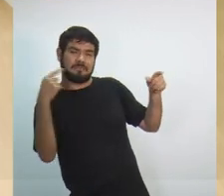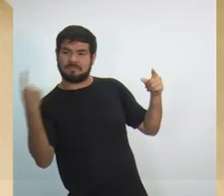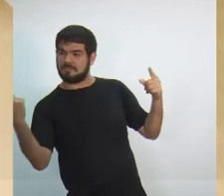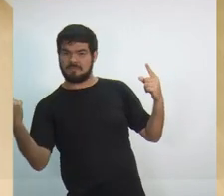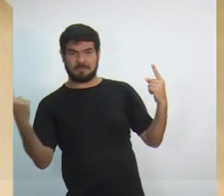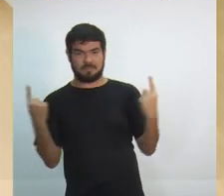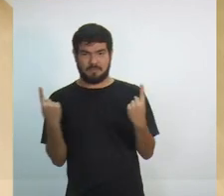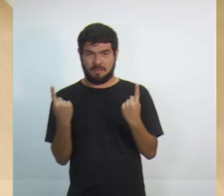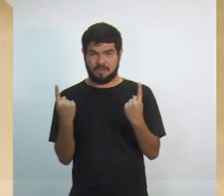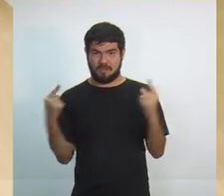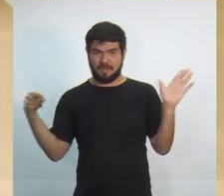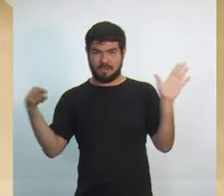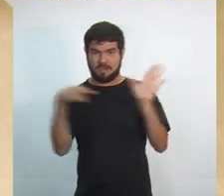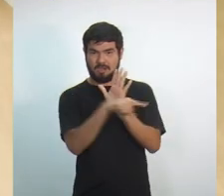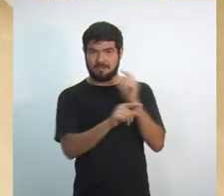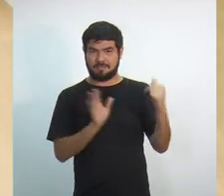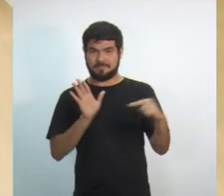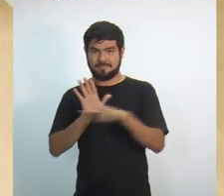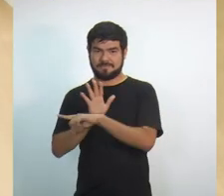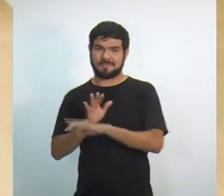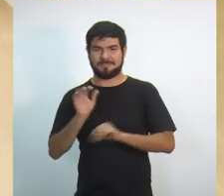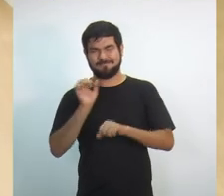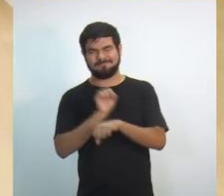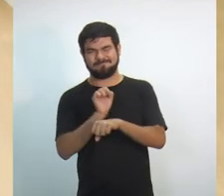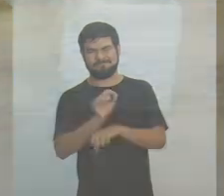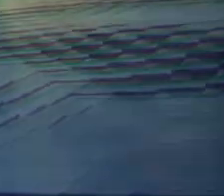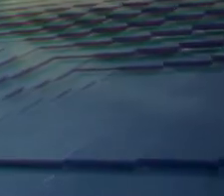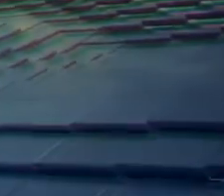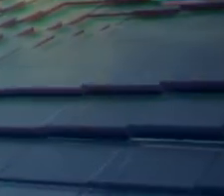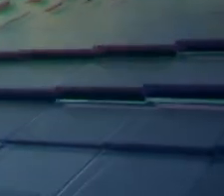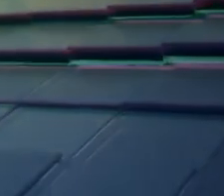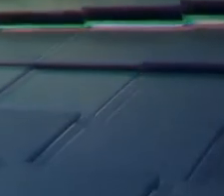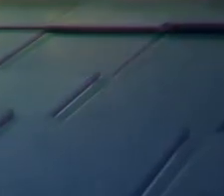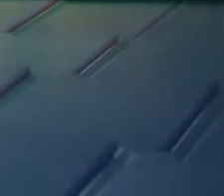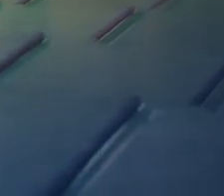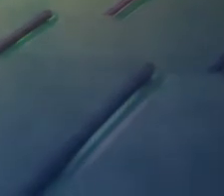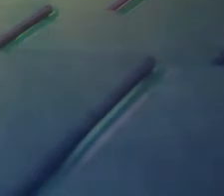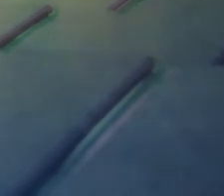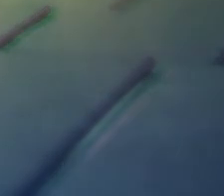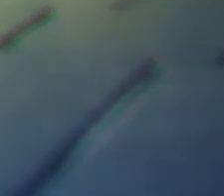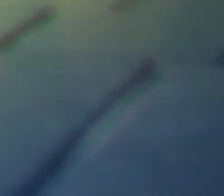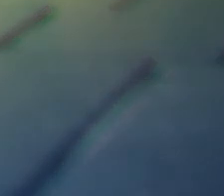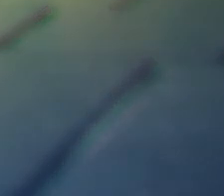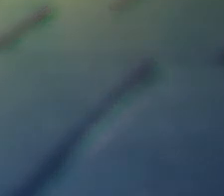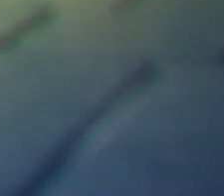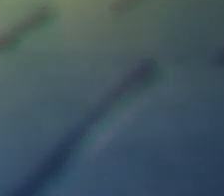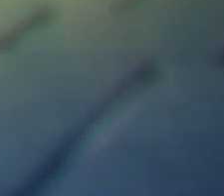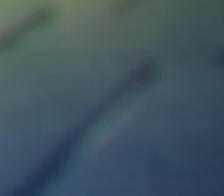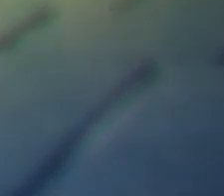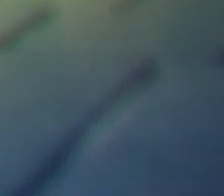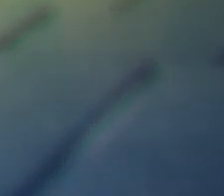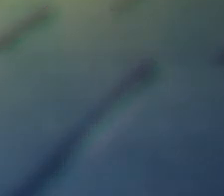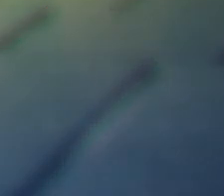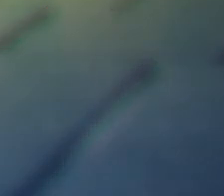candidato é daqui a pouquinho. Música Música Música Música Música Música